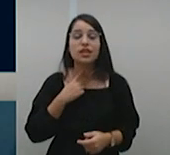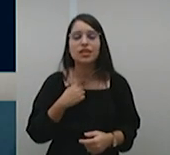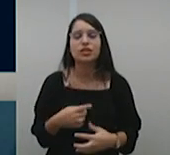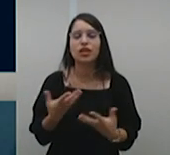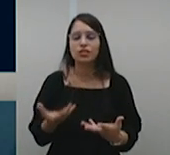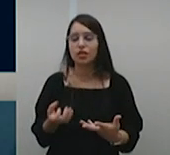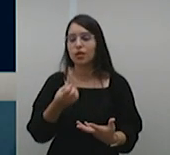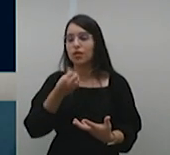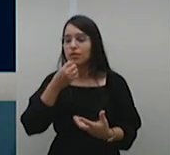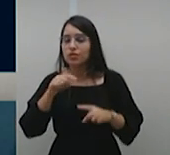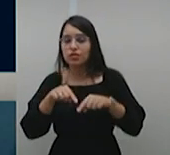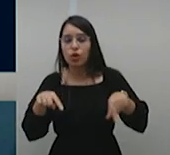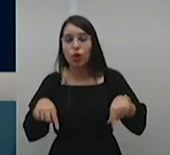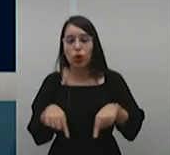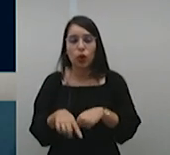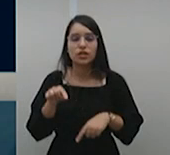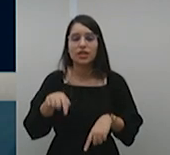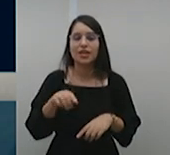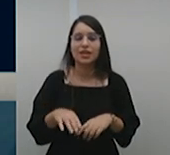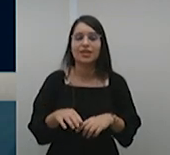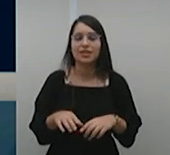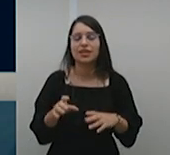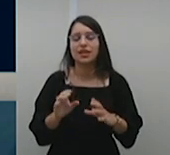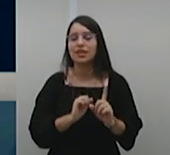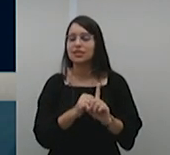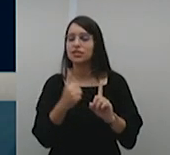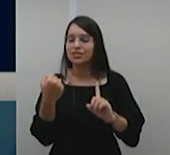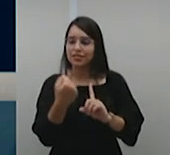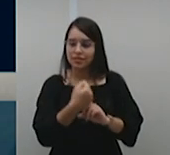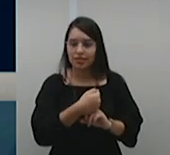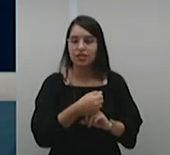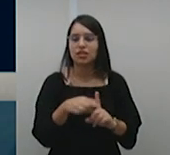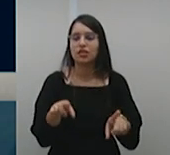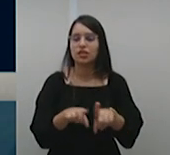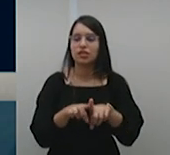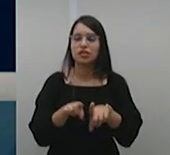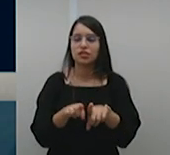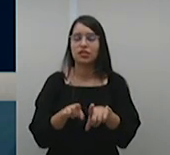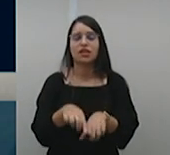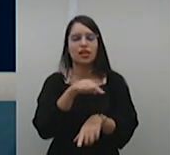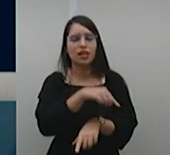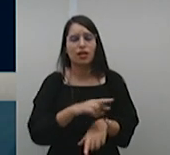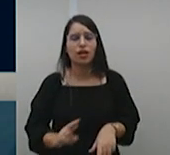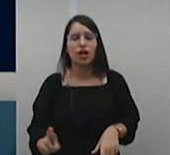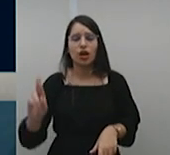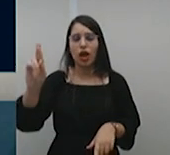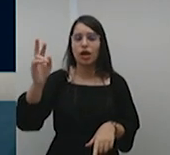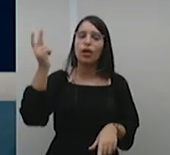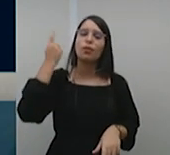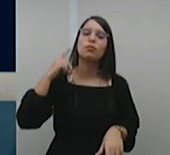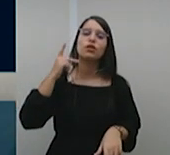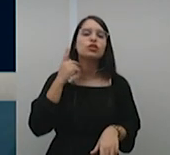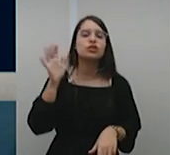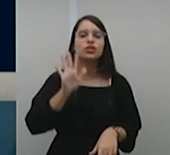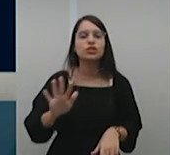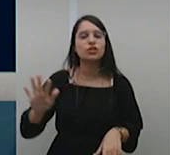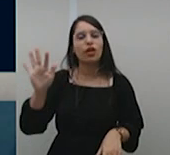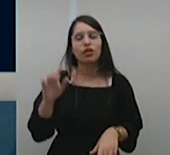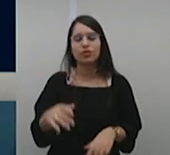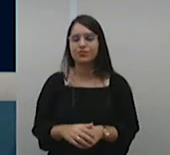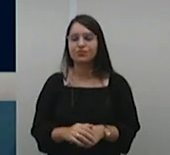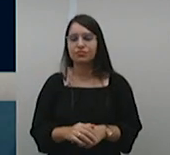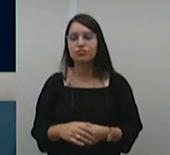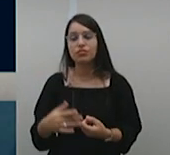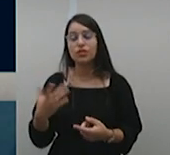na qual muito me honra ter representado, estar representando o Procurador Geral da República, que o segundo semestre de 2023